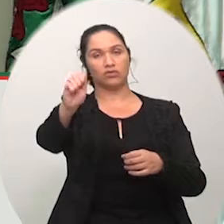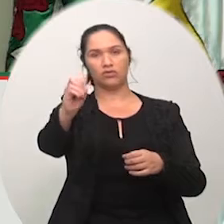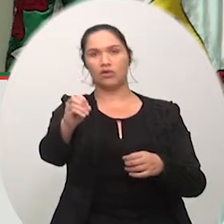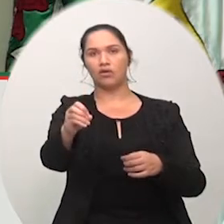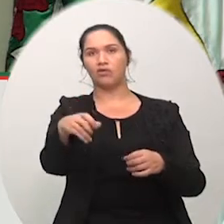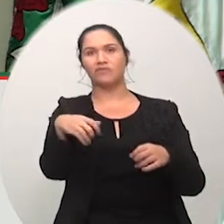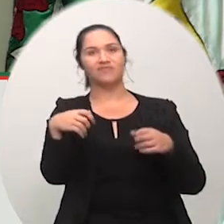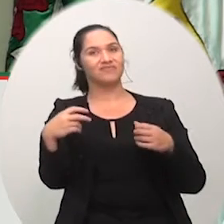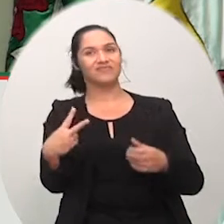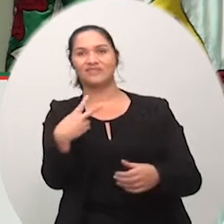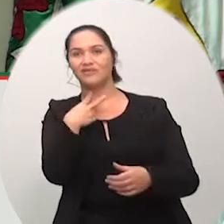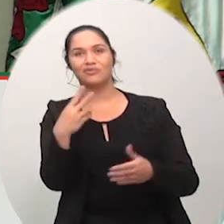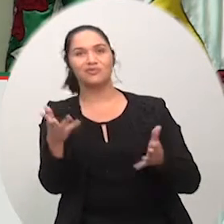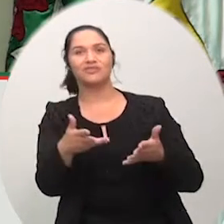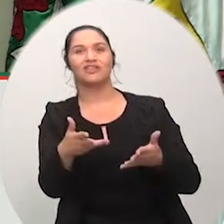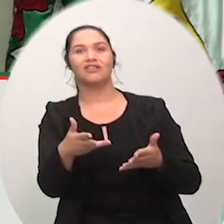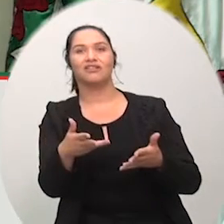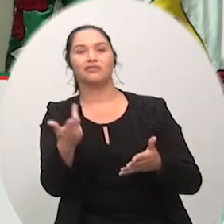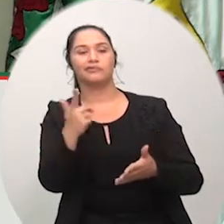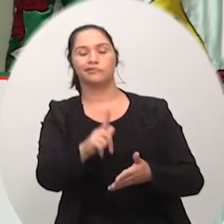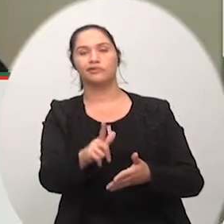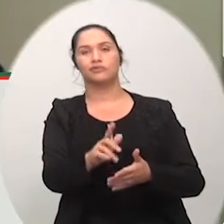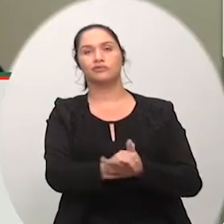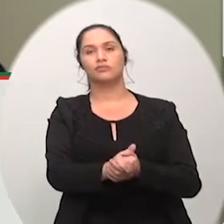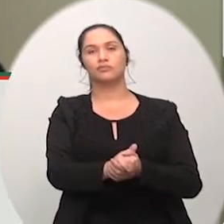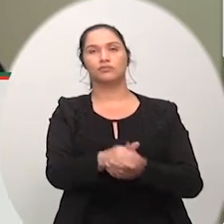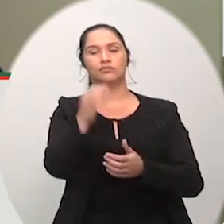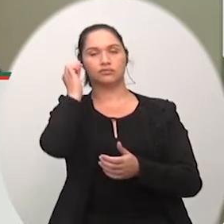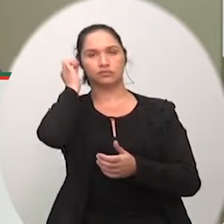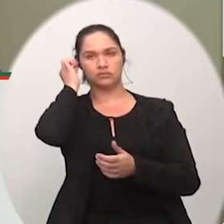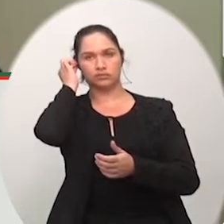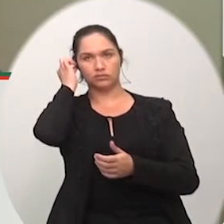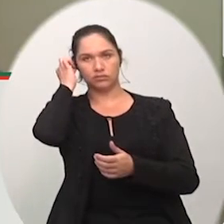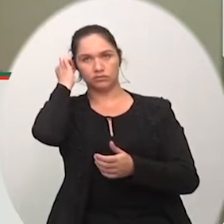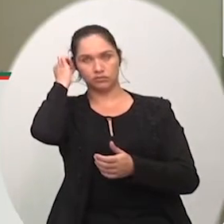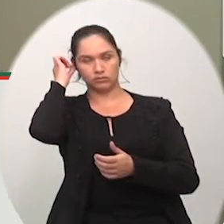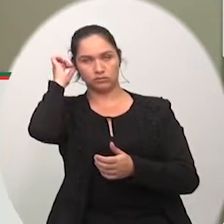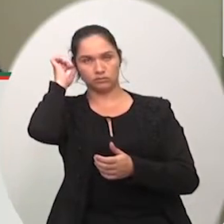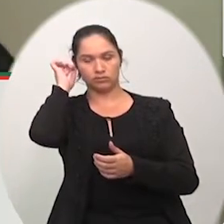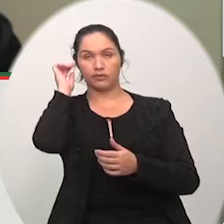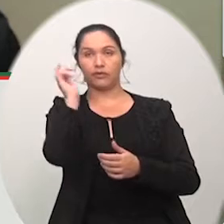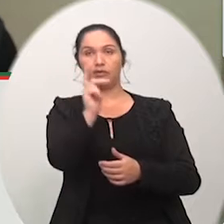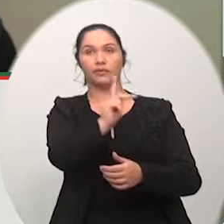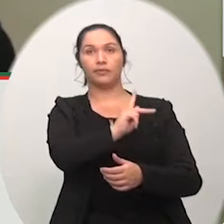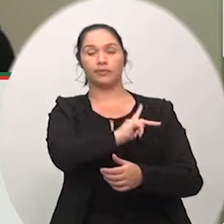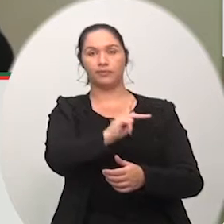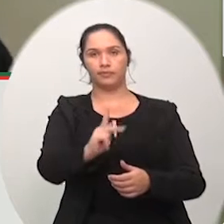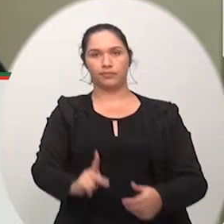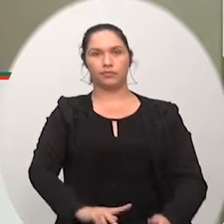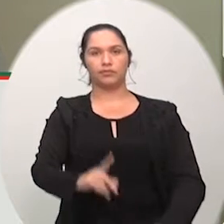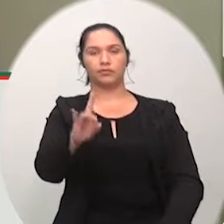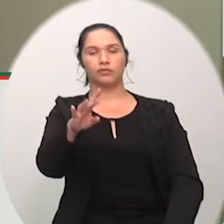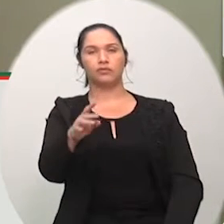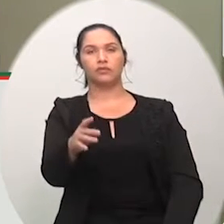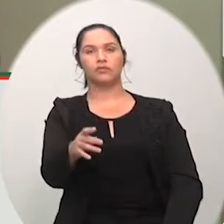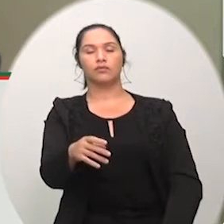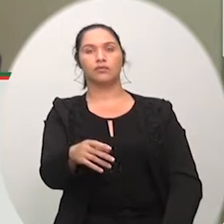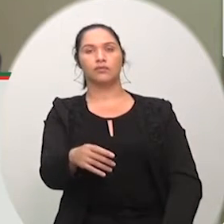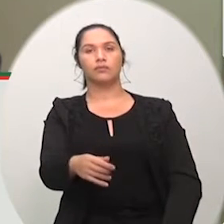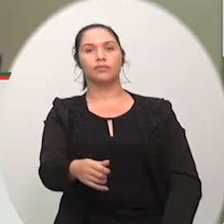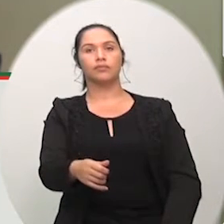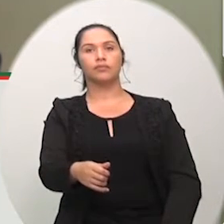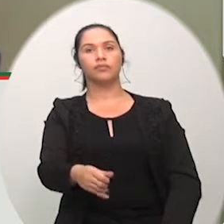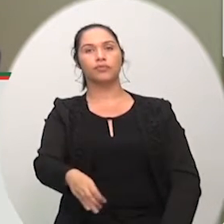e uma negativa de toda a população Sr. Presidente também só para comunicar que ia ter uma audiência pública lá em